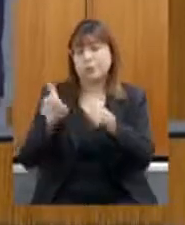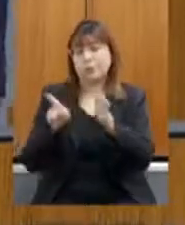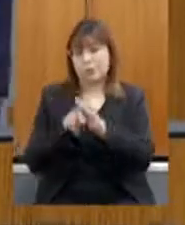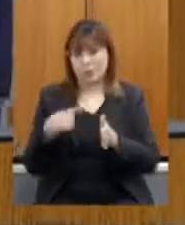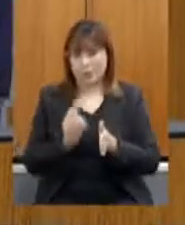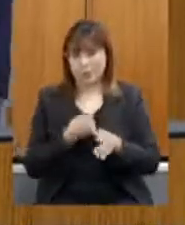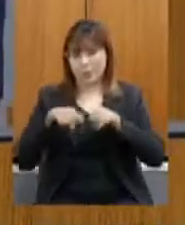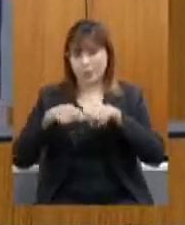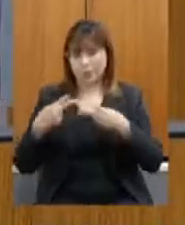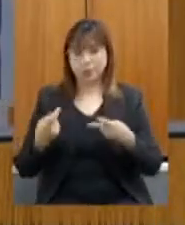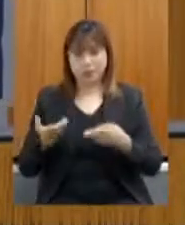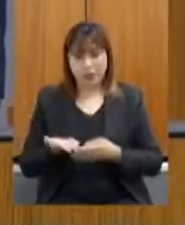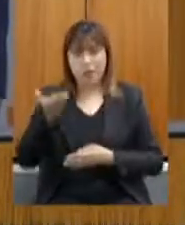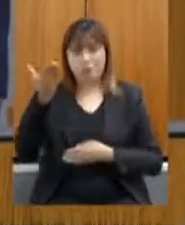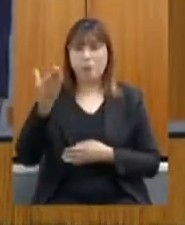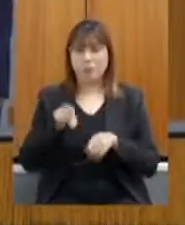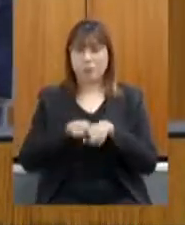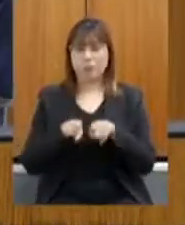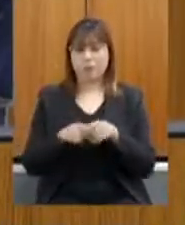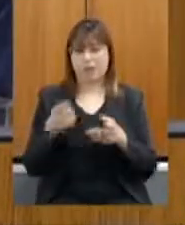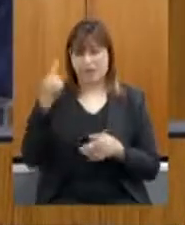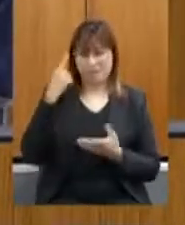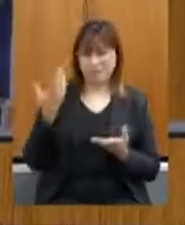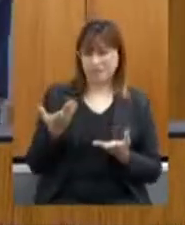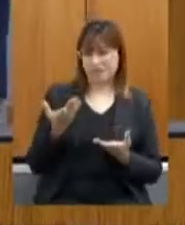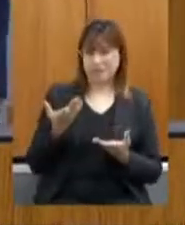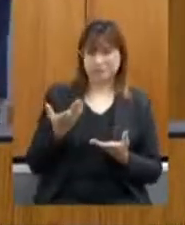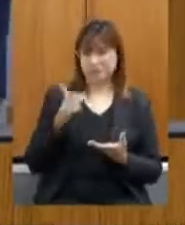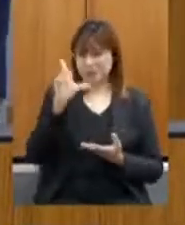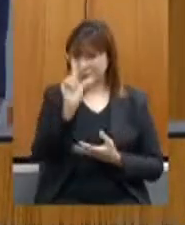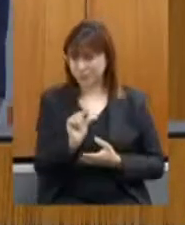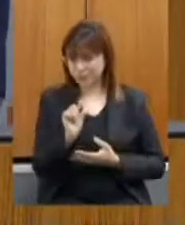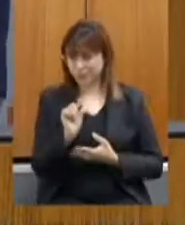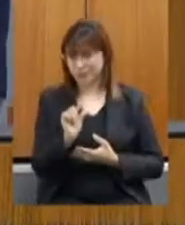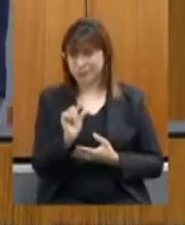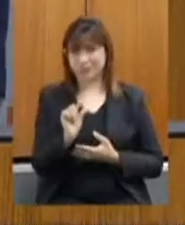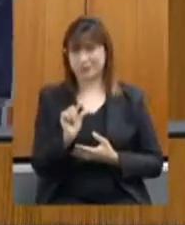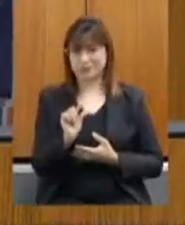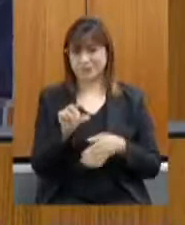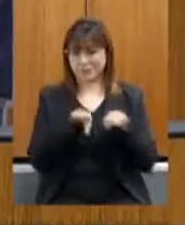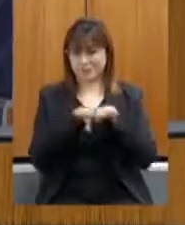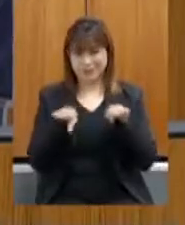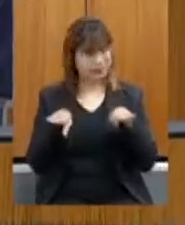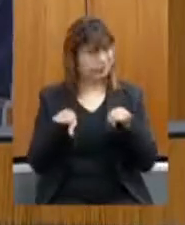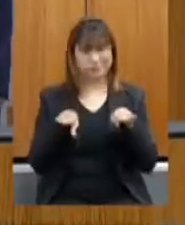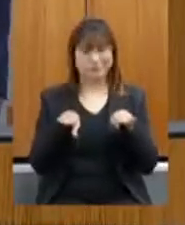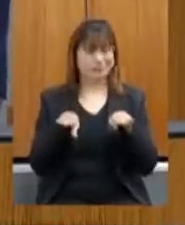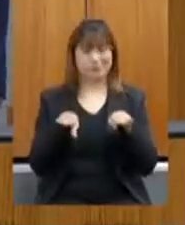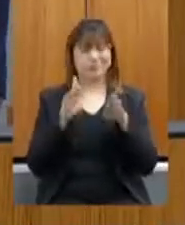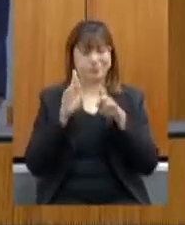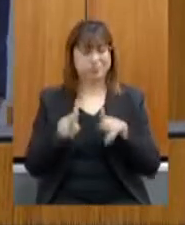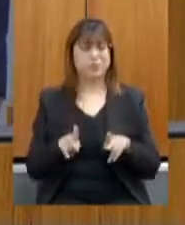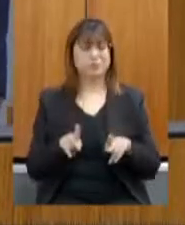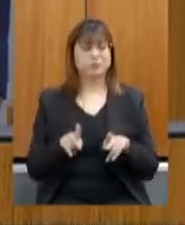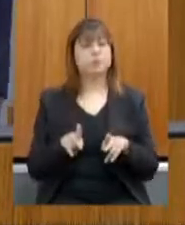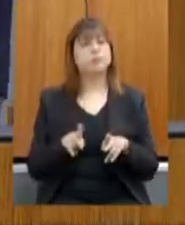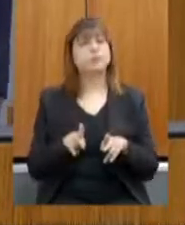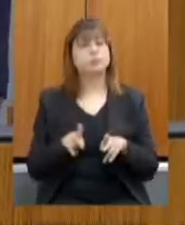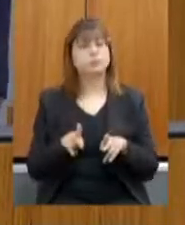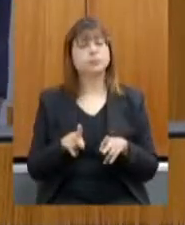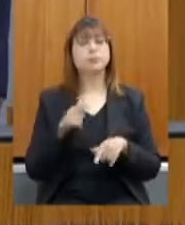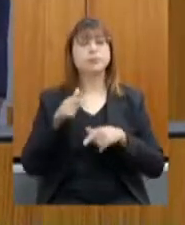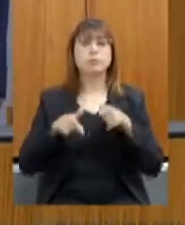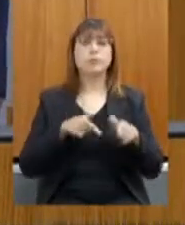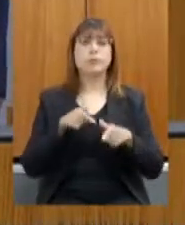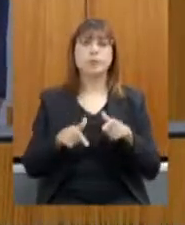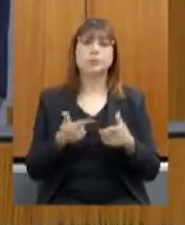aumenta a taxa, não quer dizer esse negócio, falar que diminui, porque aí nivela, não, pelo contrário, acho que a iniciativa